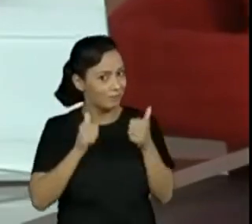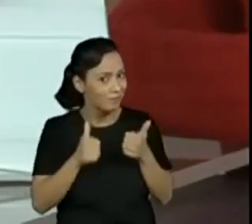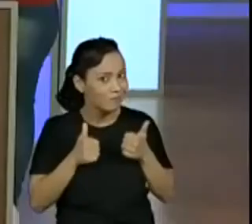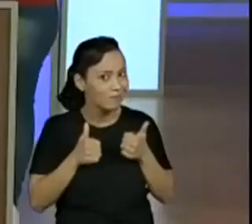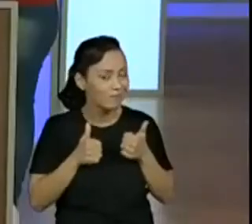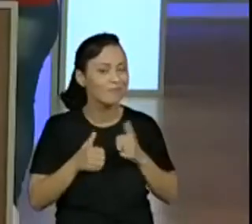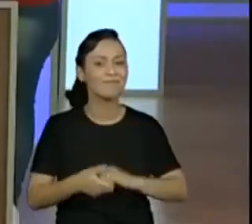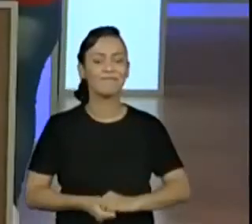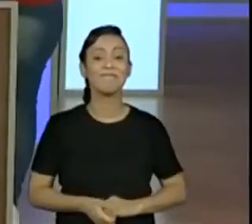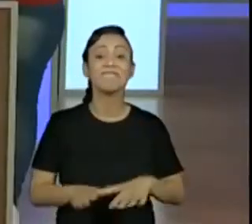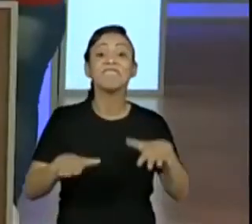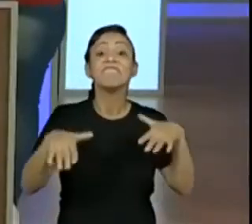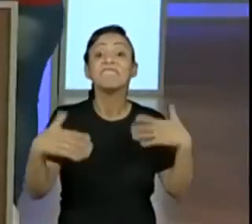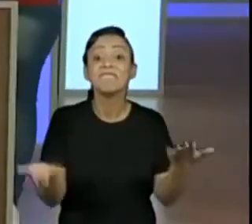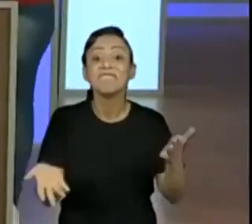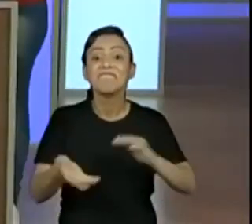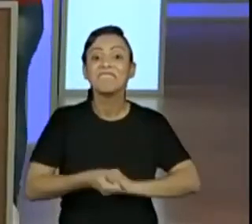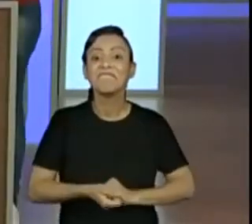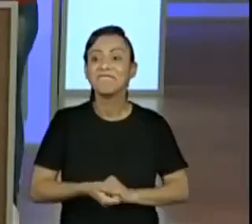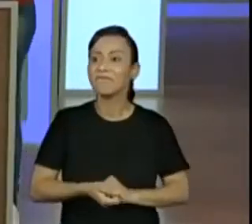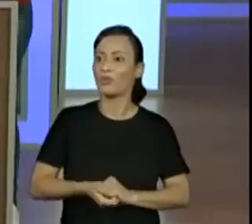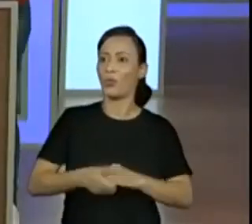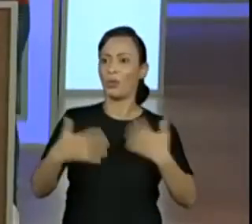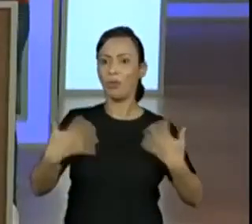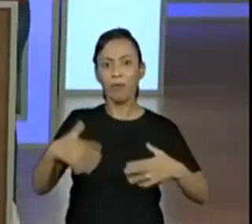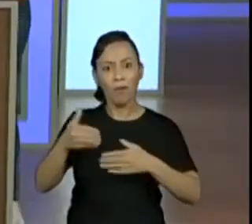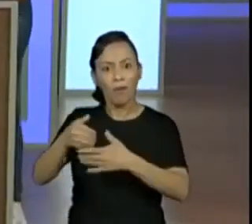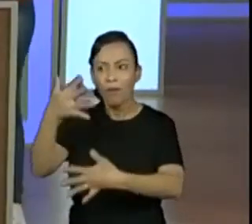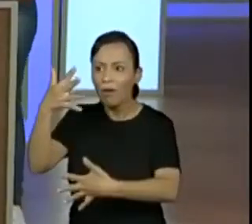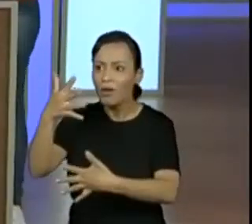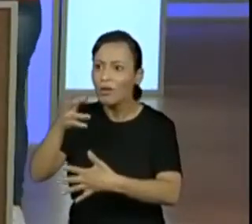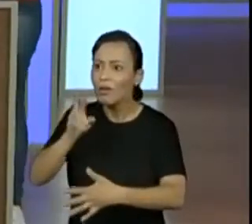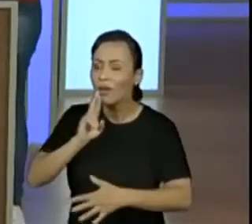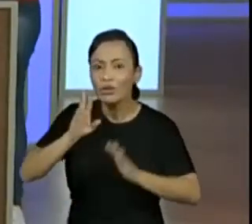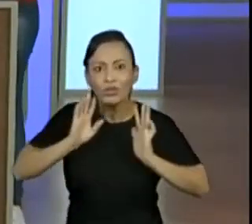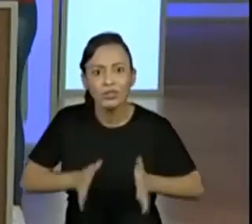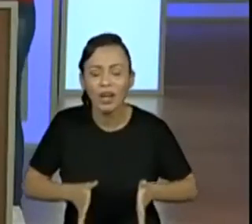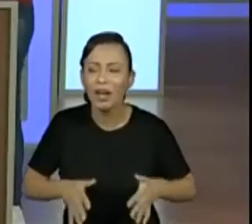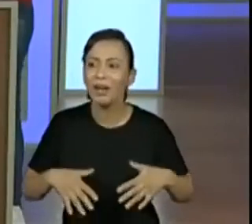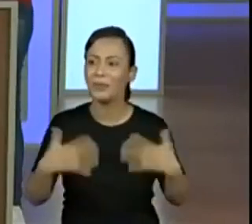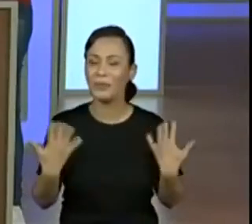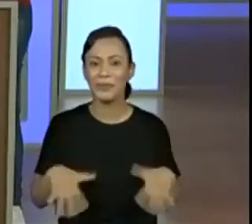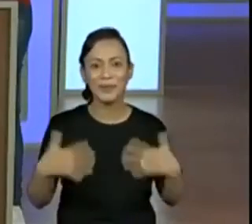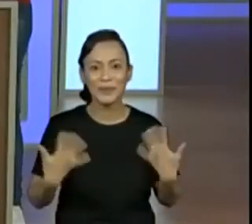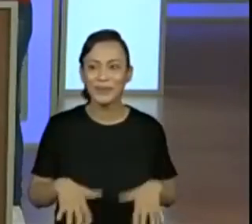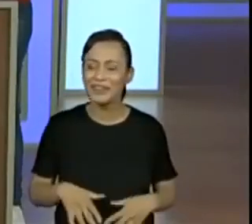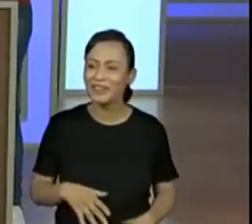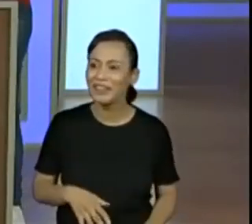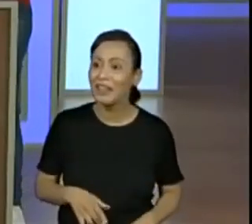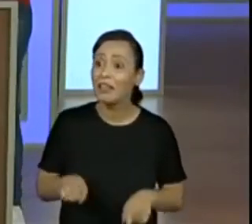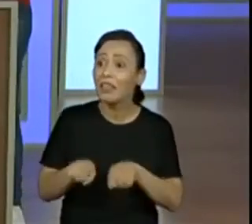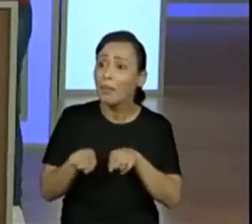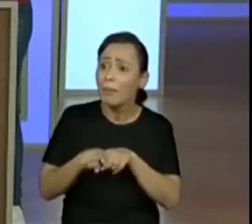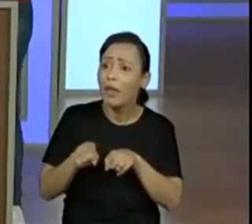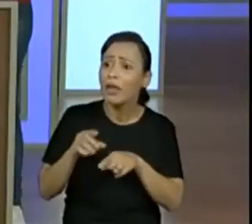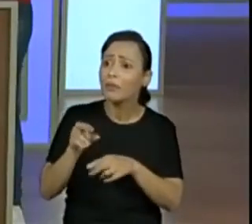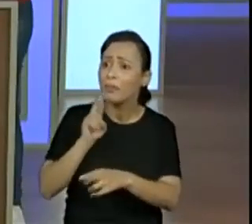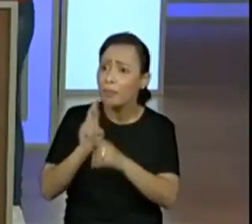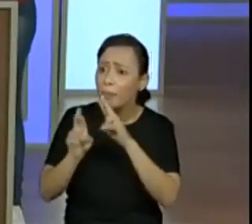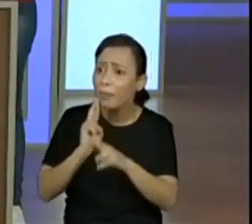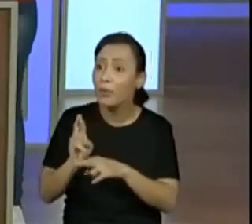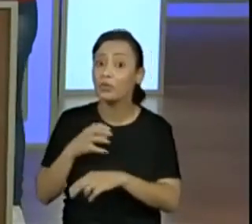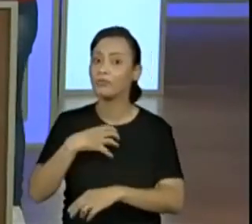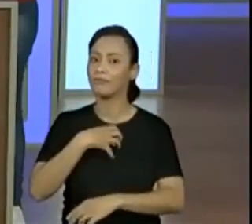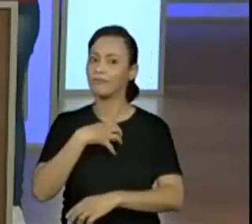criançada. E aí? A Isabela já colocou o resultado. É, eles já vão pondo rapidinho. Sim, o Caio usou uma estratégia também aí de